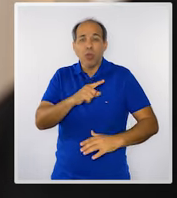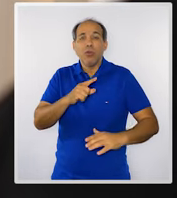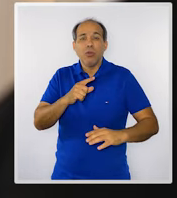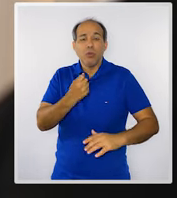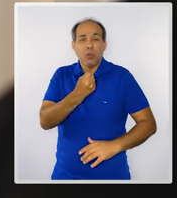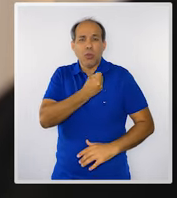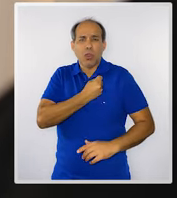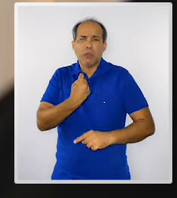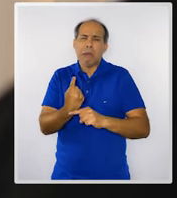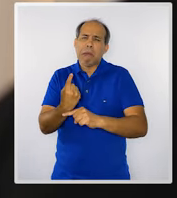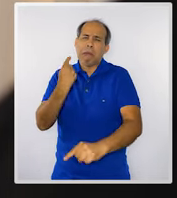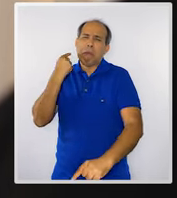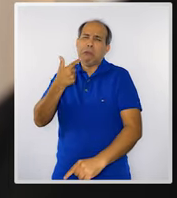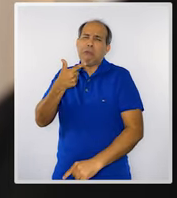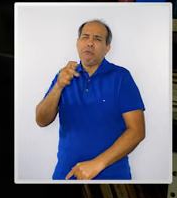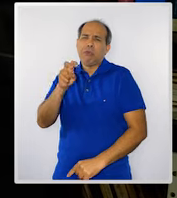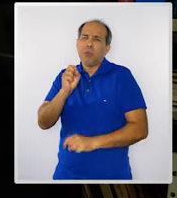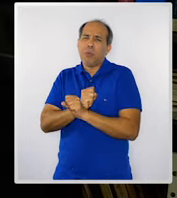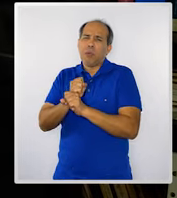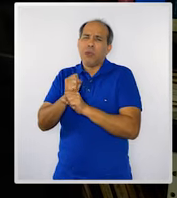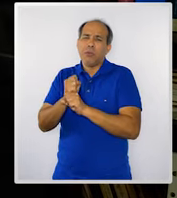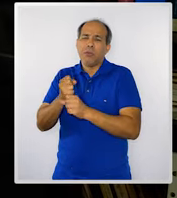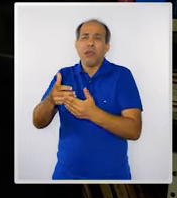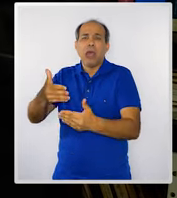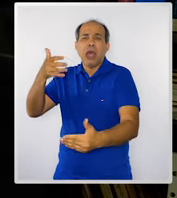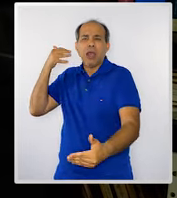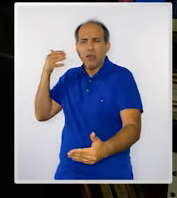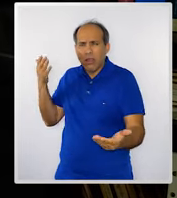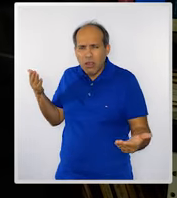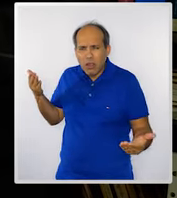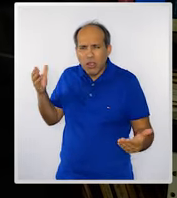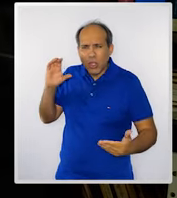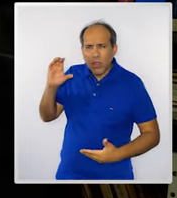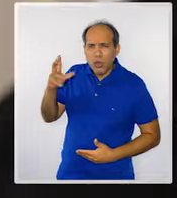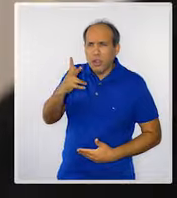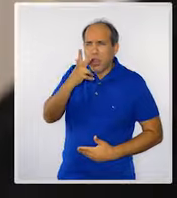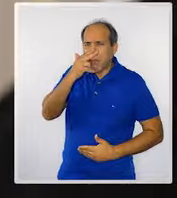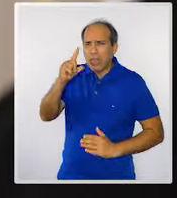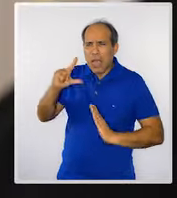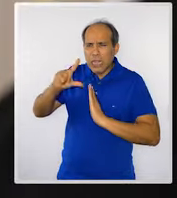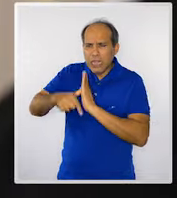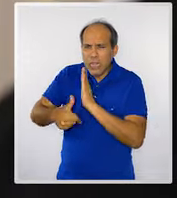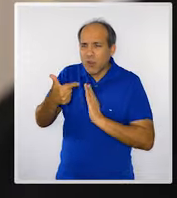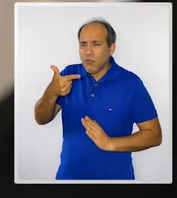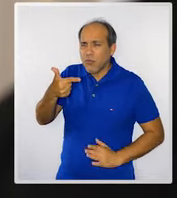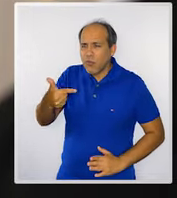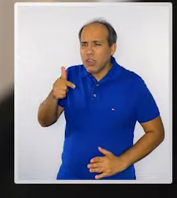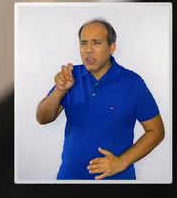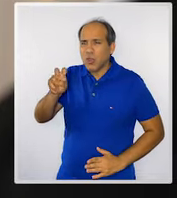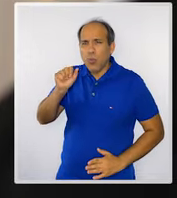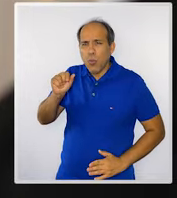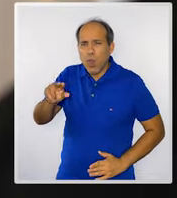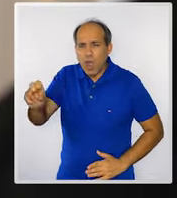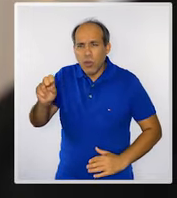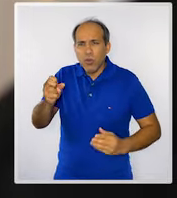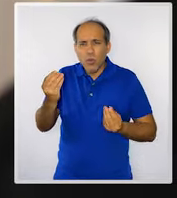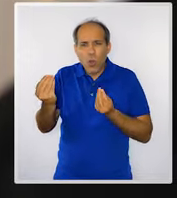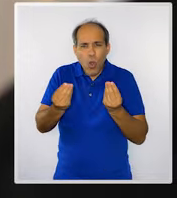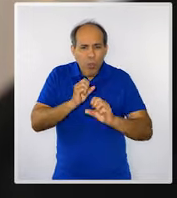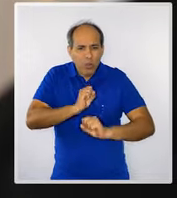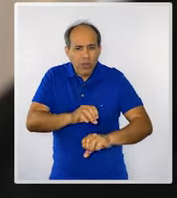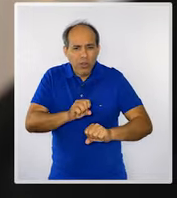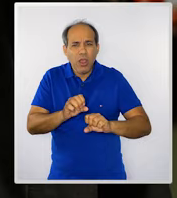índices há 25 anos atrás. Então você quer dizer que Niterói está 25 anos atrasado no sistema